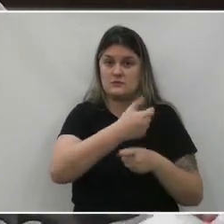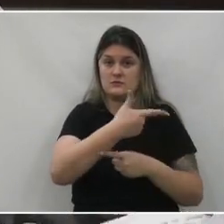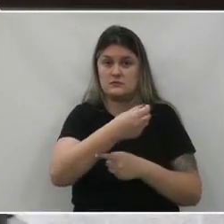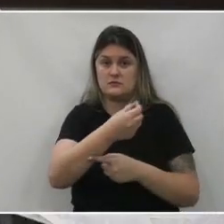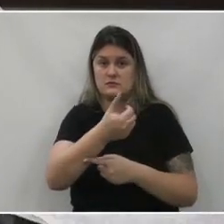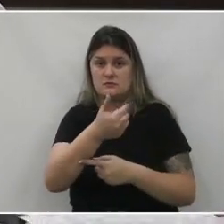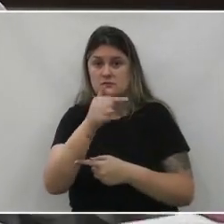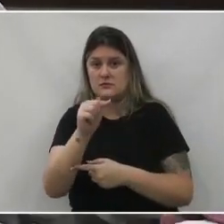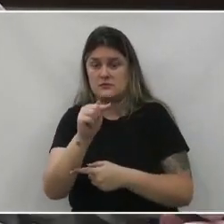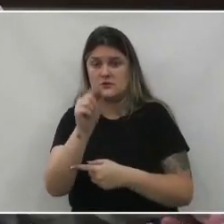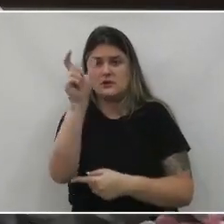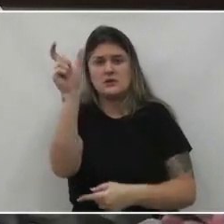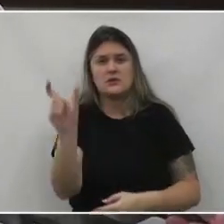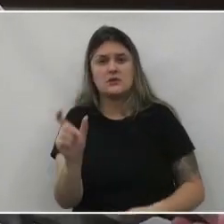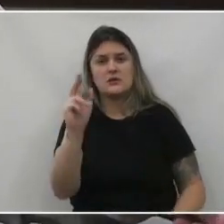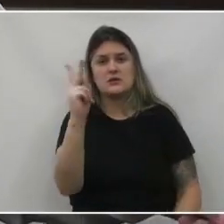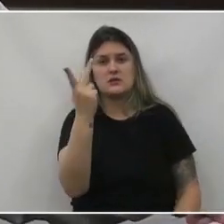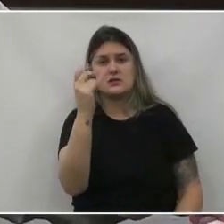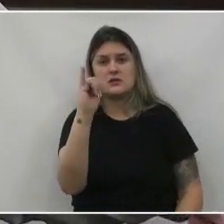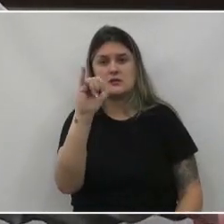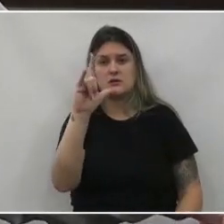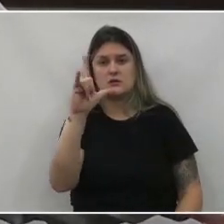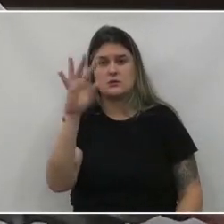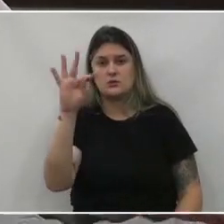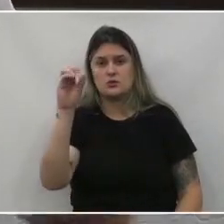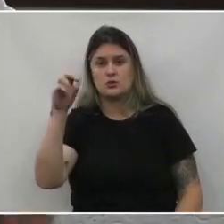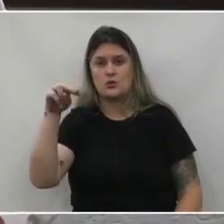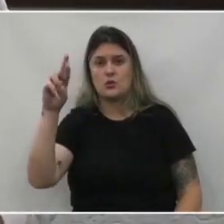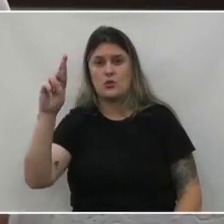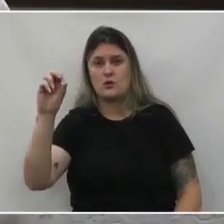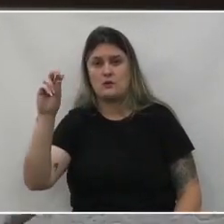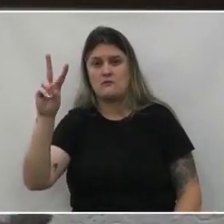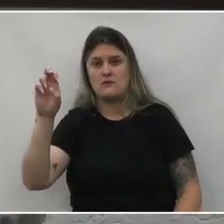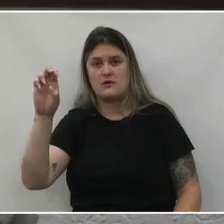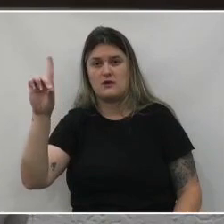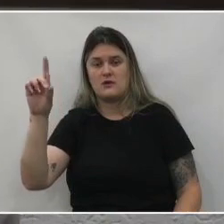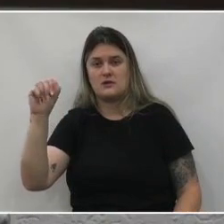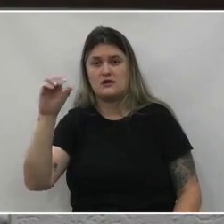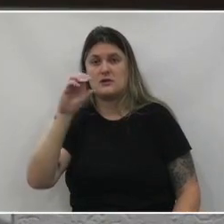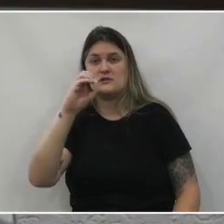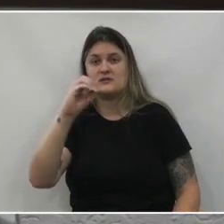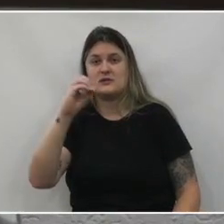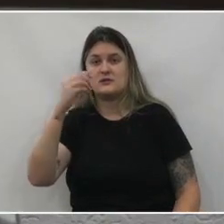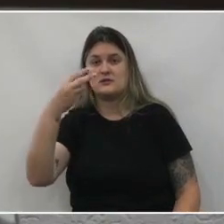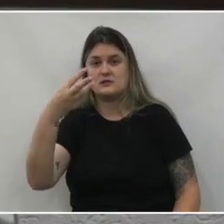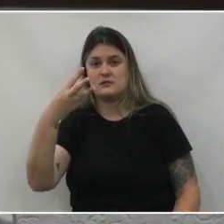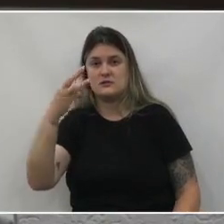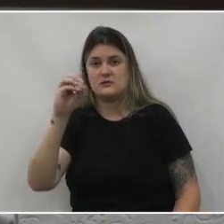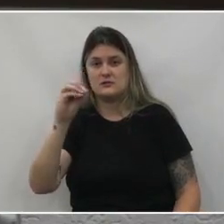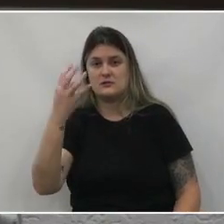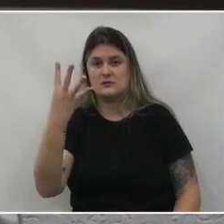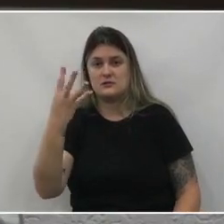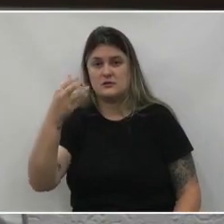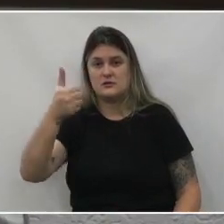senhor hilton santinho roveda cpf número 030 419